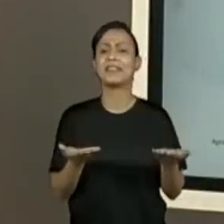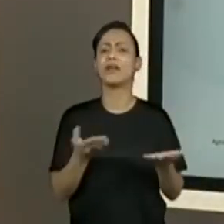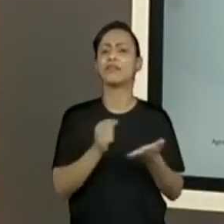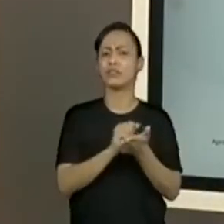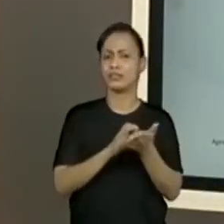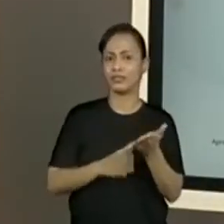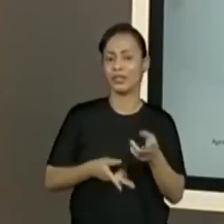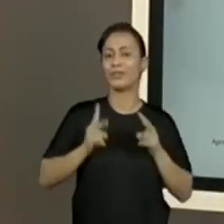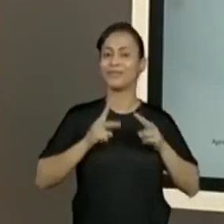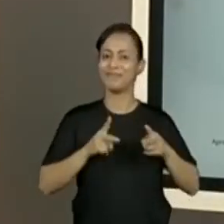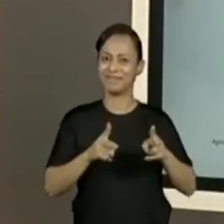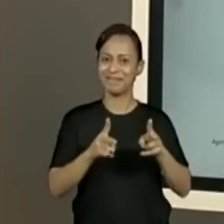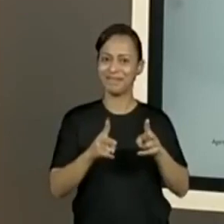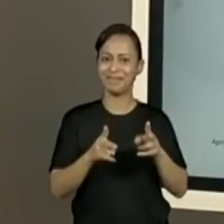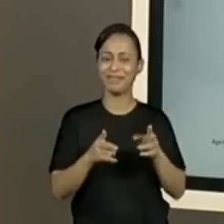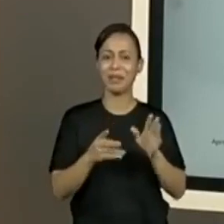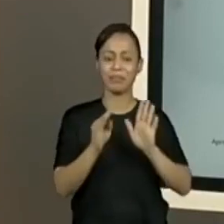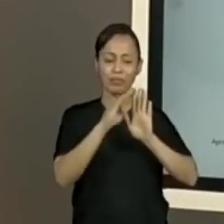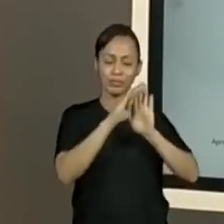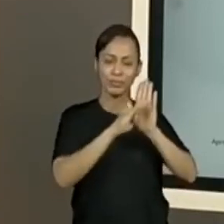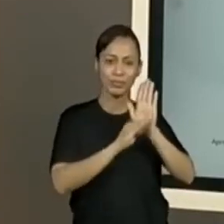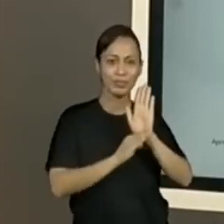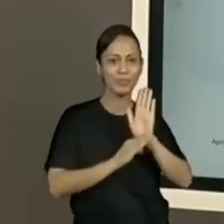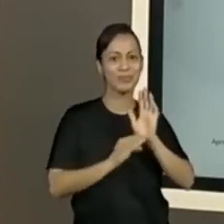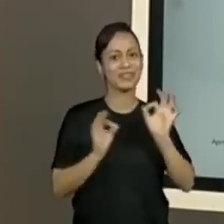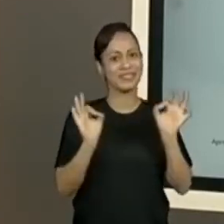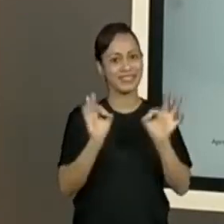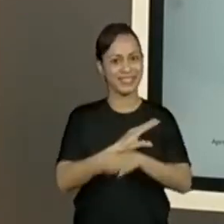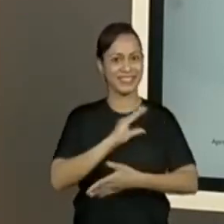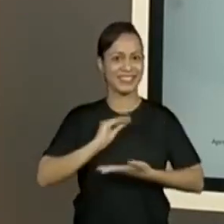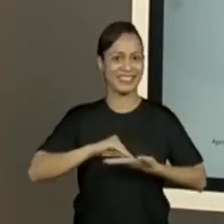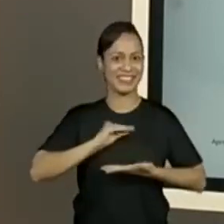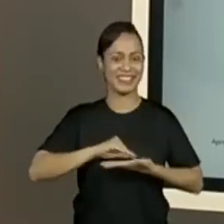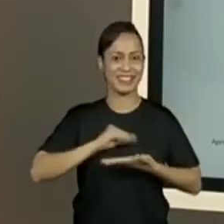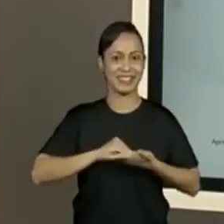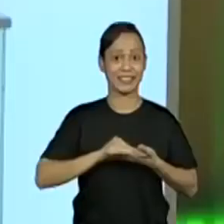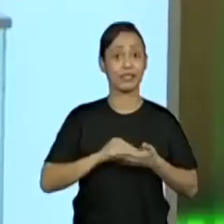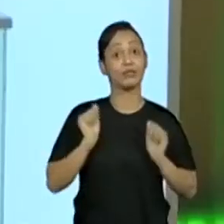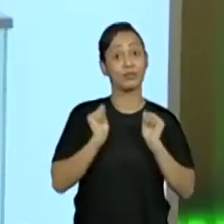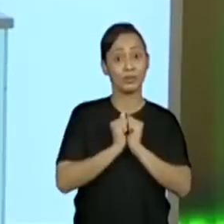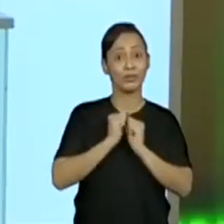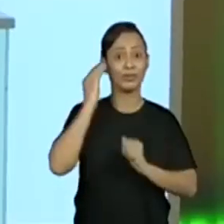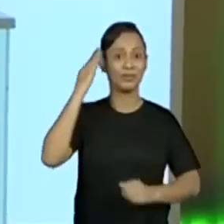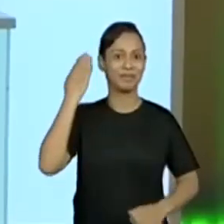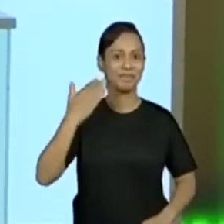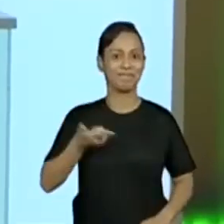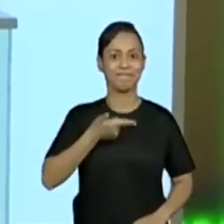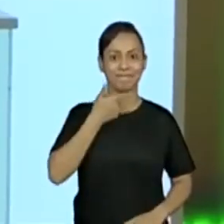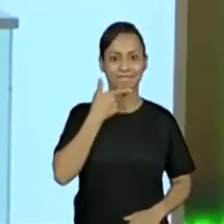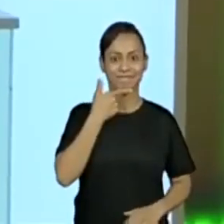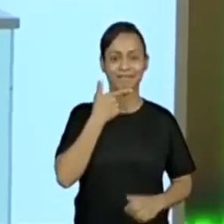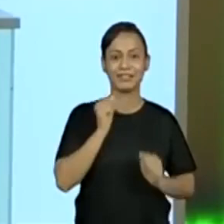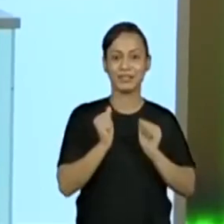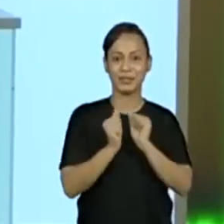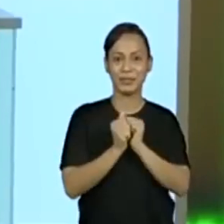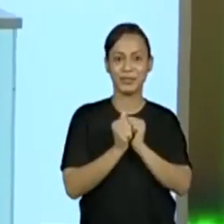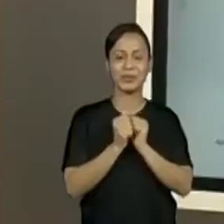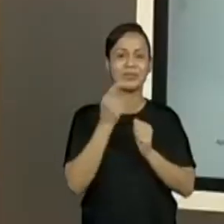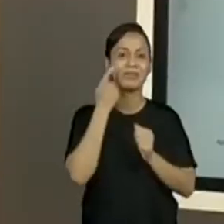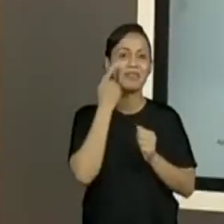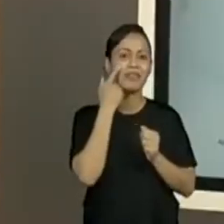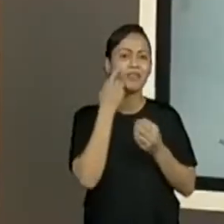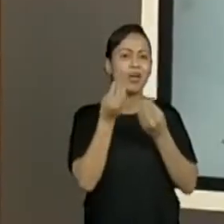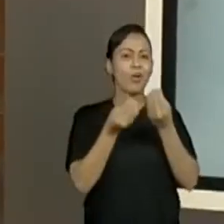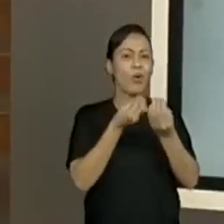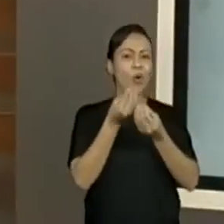a gente vai fazer direitinho, né professora? Sim, com Também a professora Kelly está aqui de volta comigo, nós vamos fazer a recuperação